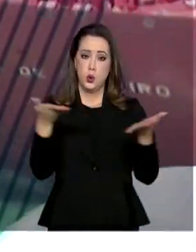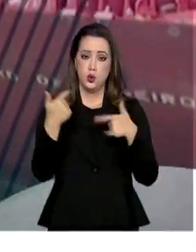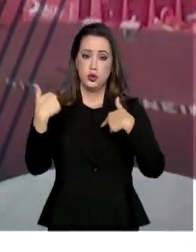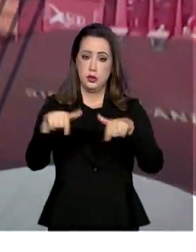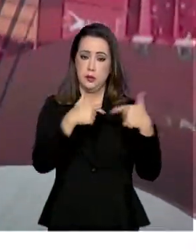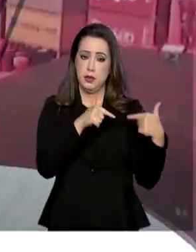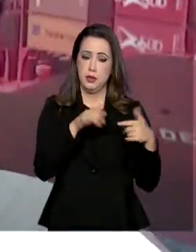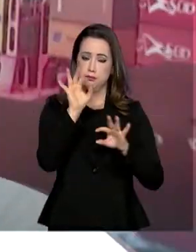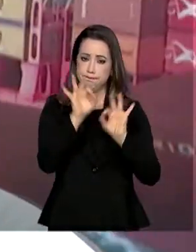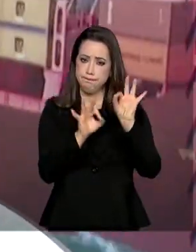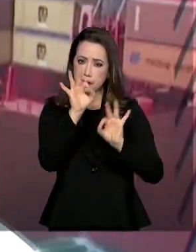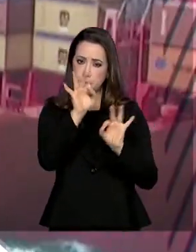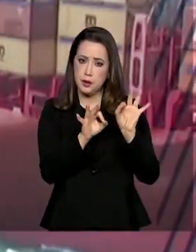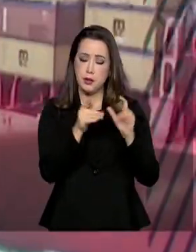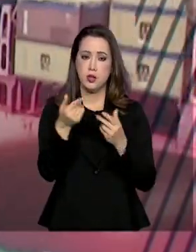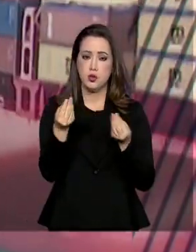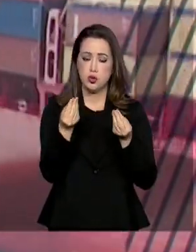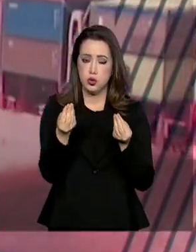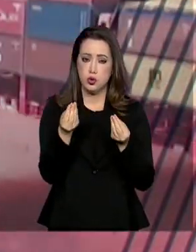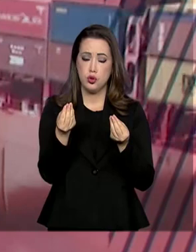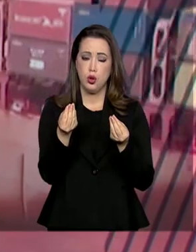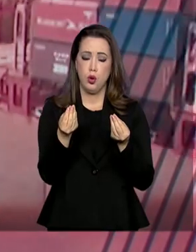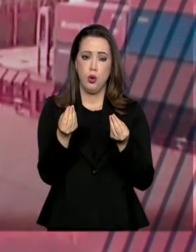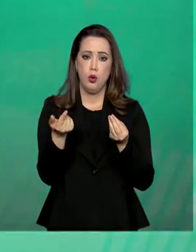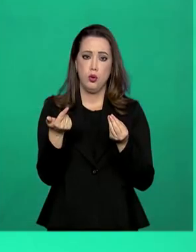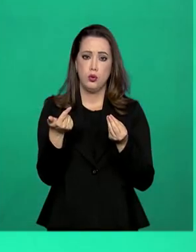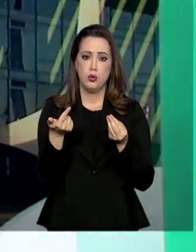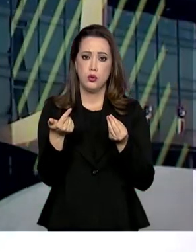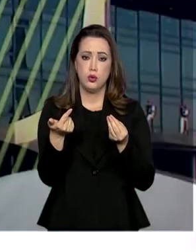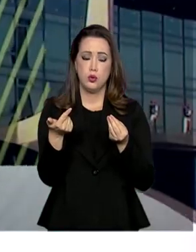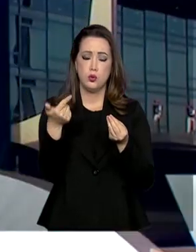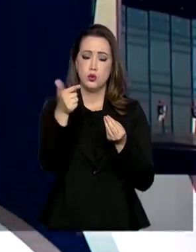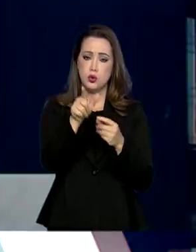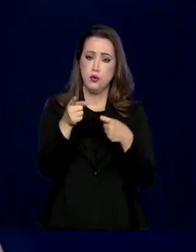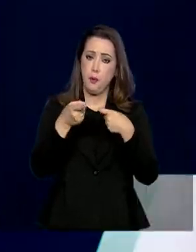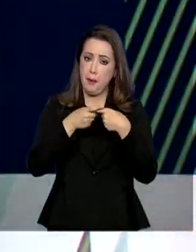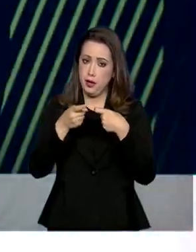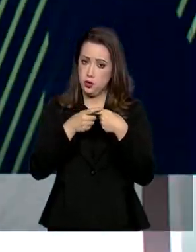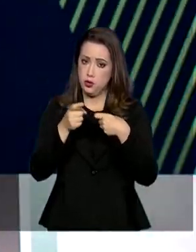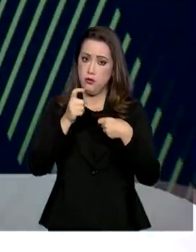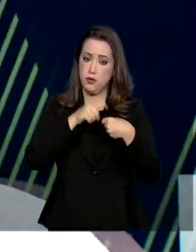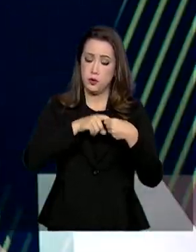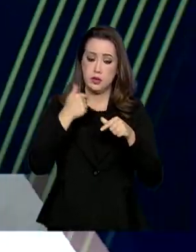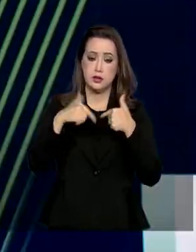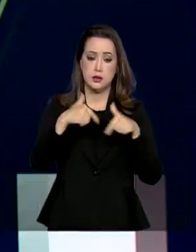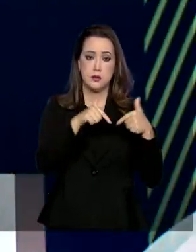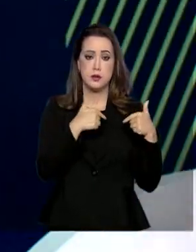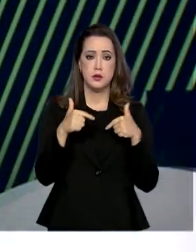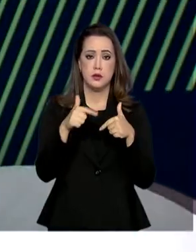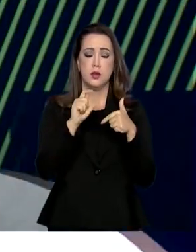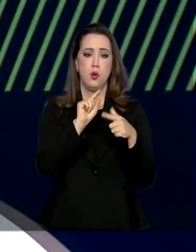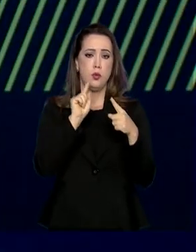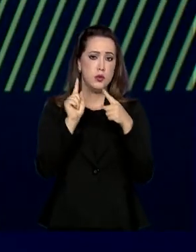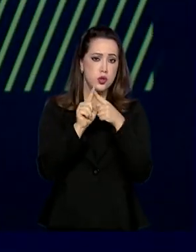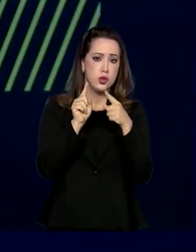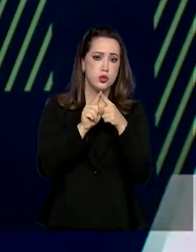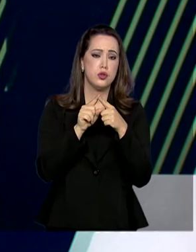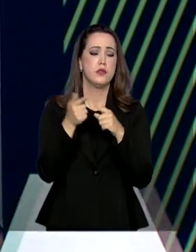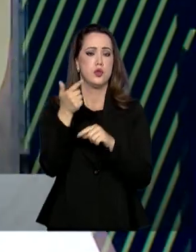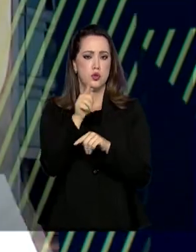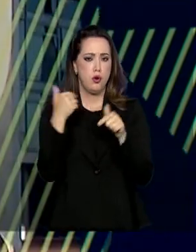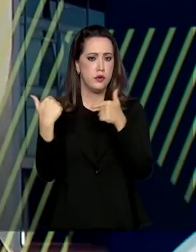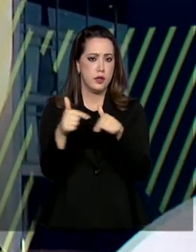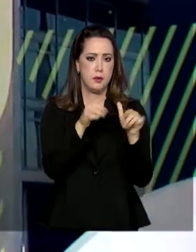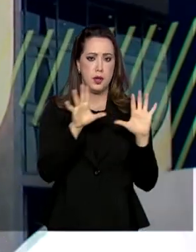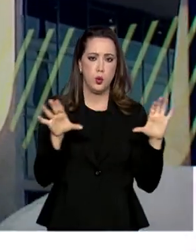as adequações e atender o retorno dos peritos médicos ao trabalho. A expectativa é viabilizar o retorno ao